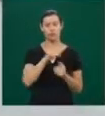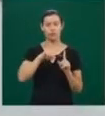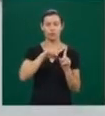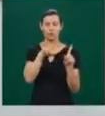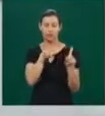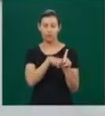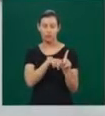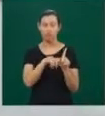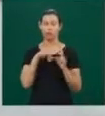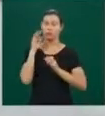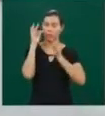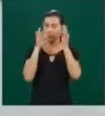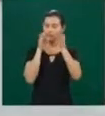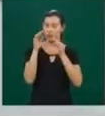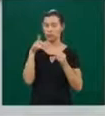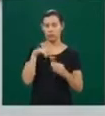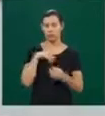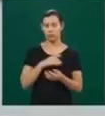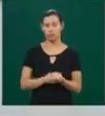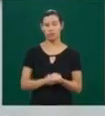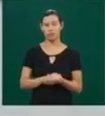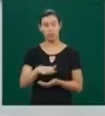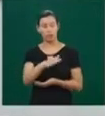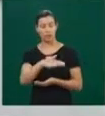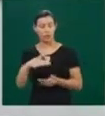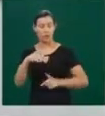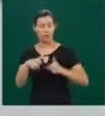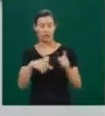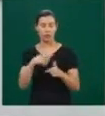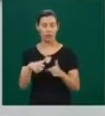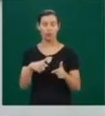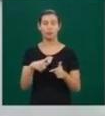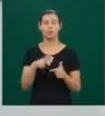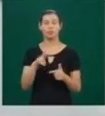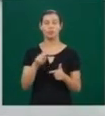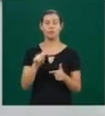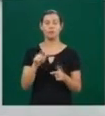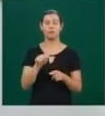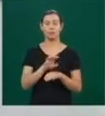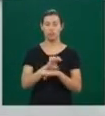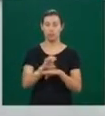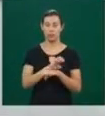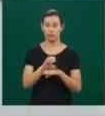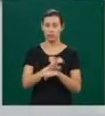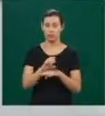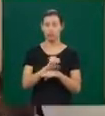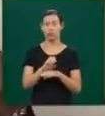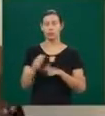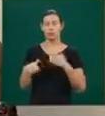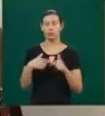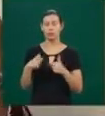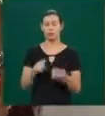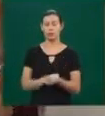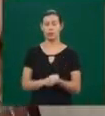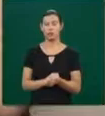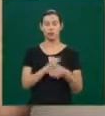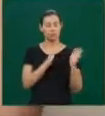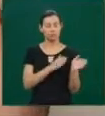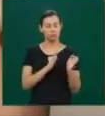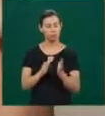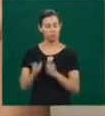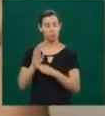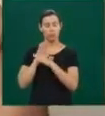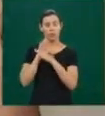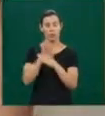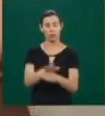nosso quadro Mercado de Trabalho, com vagas de estágio e emprego. Como criar uma rotina na vida das crianças ajuda na hora de botar